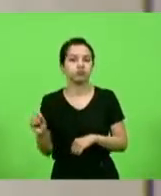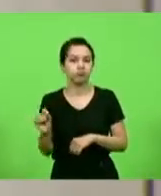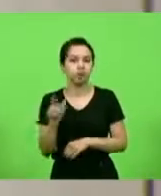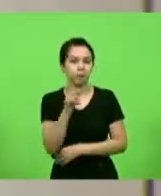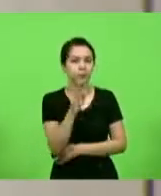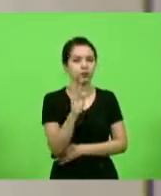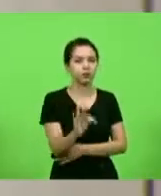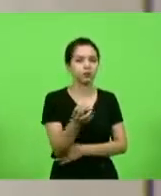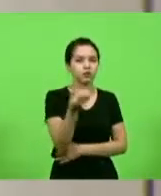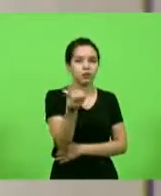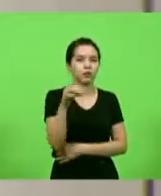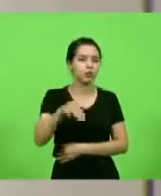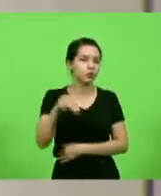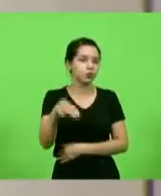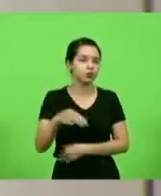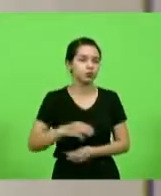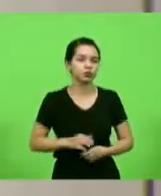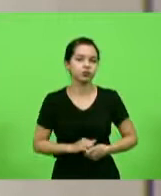Seis minutos.